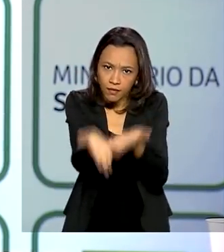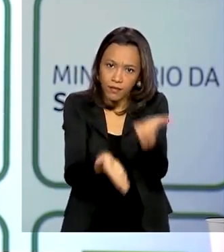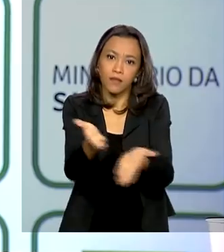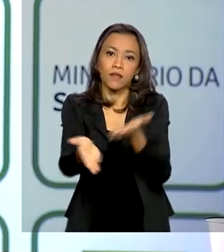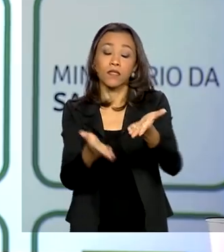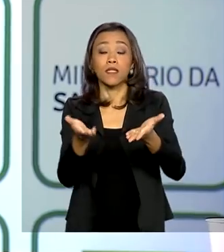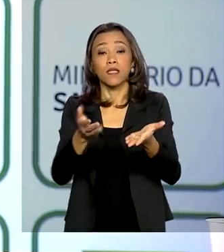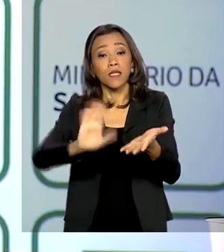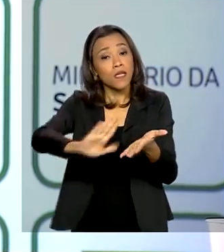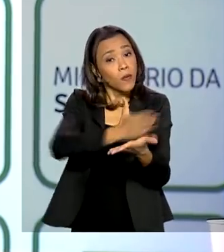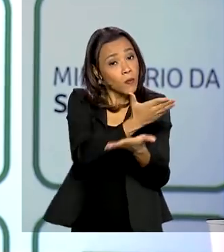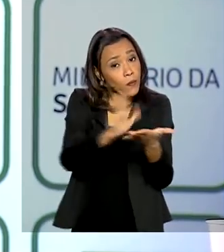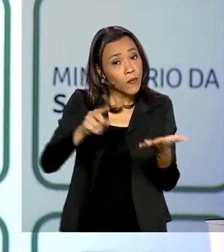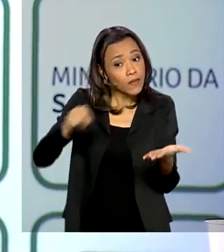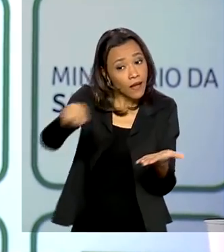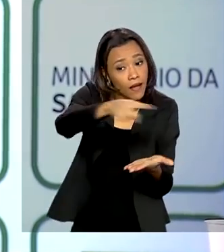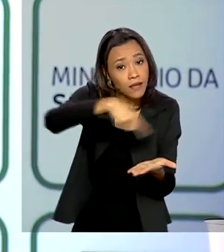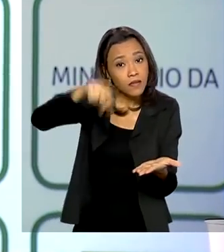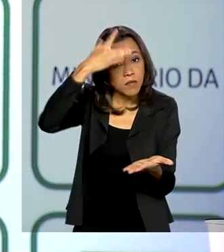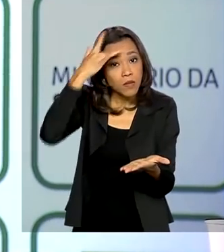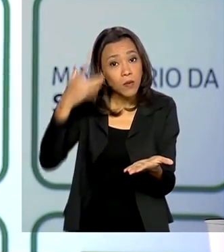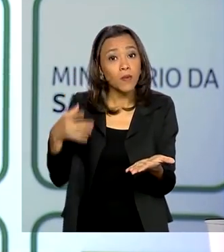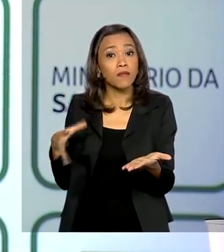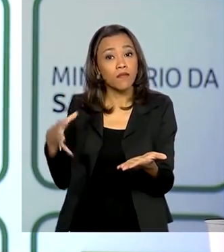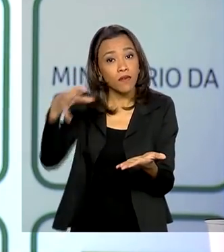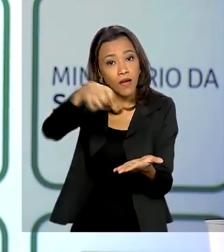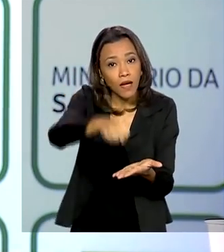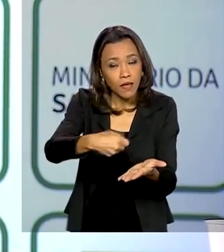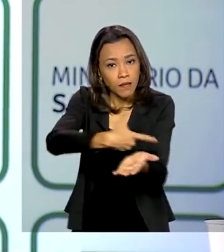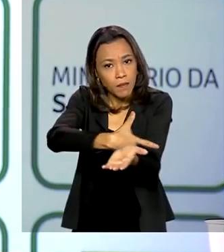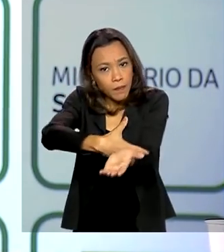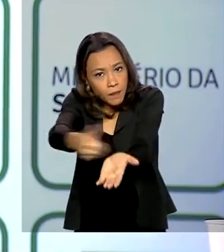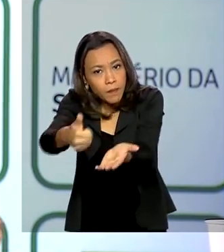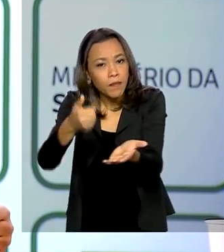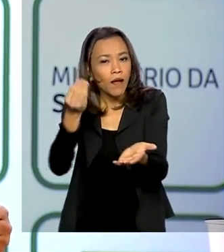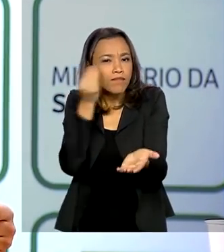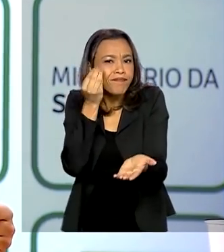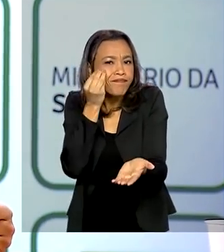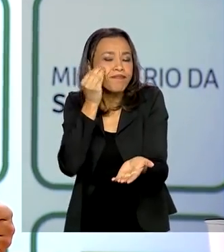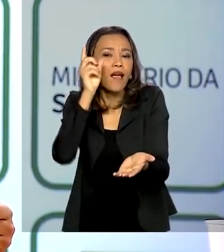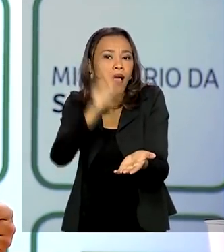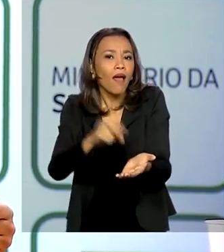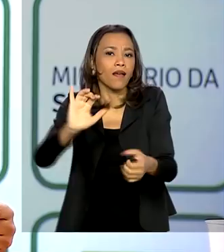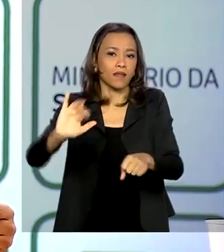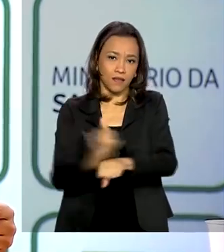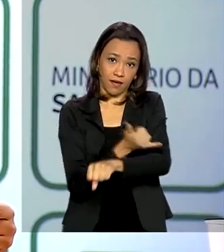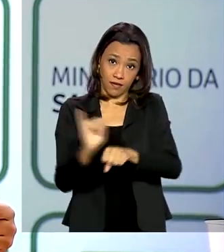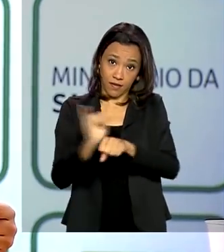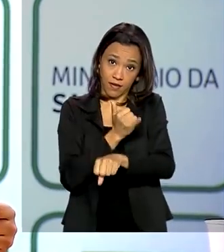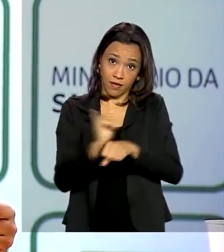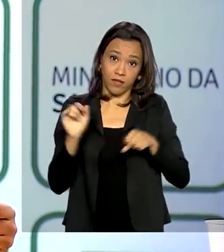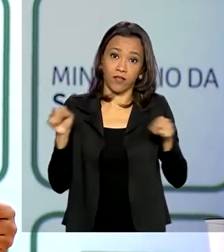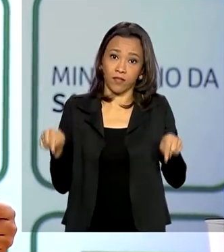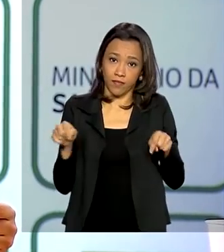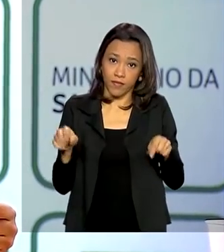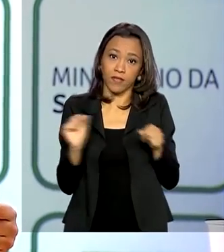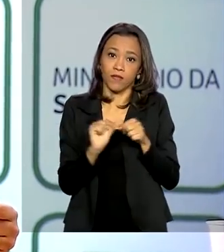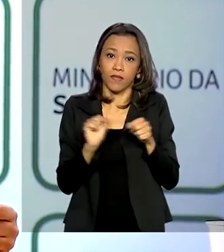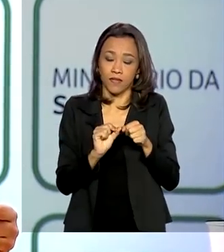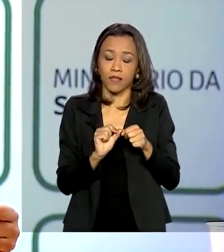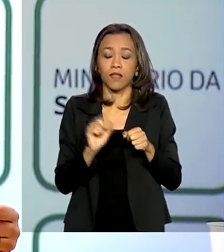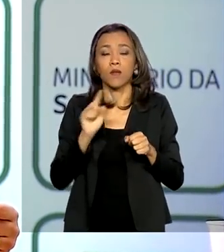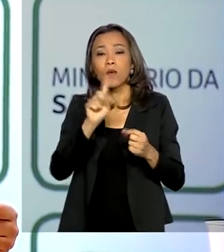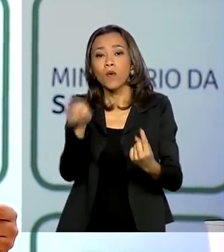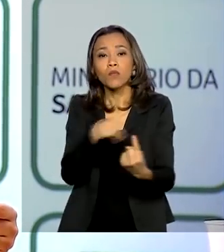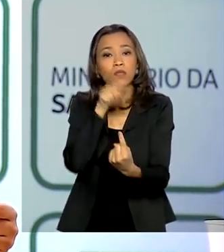algumas dessas pessoas colhem amostras. Esta é a estratégia de vigilância sentinela. O objetivo